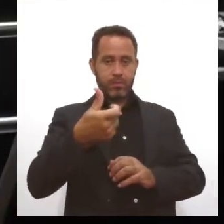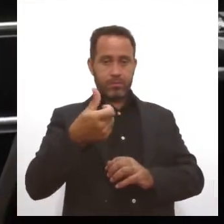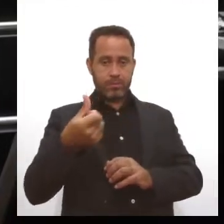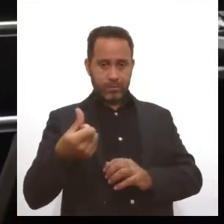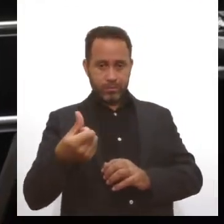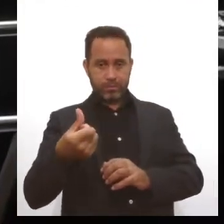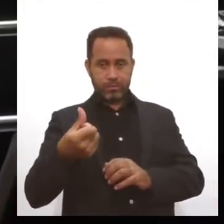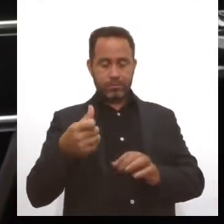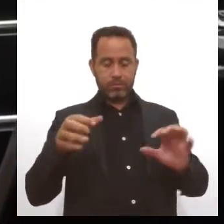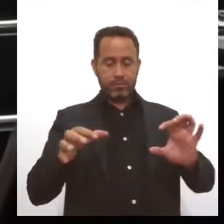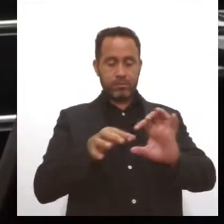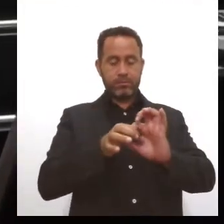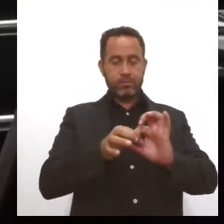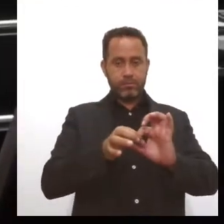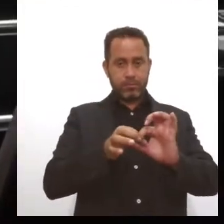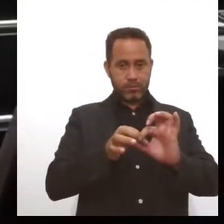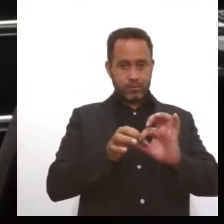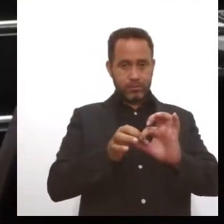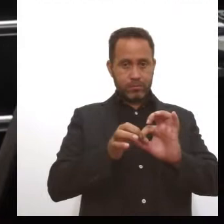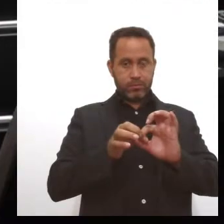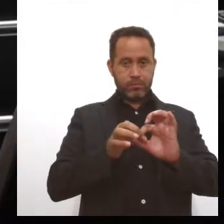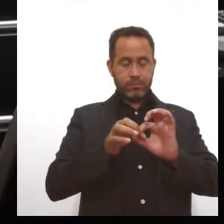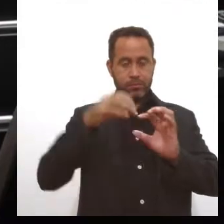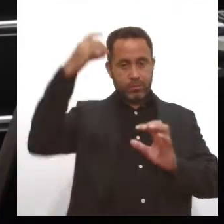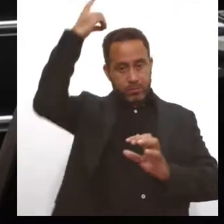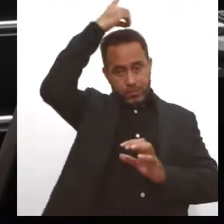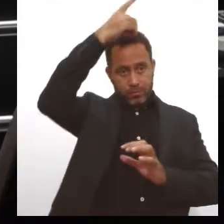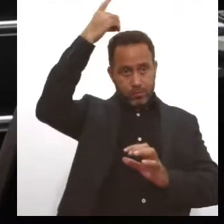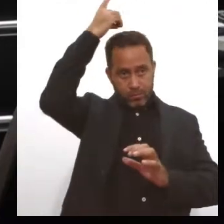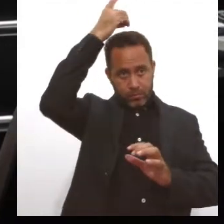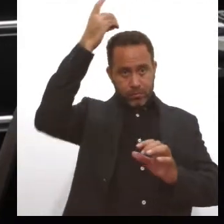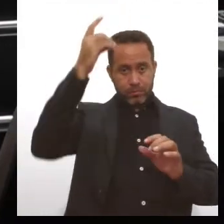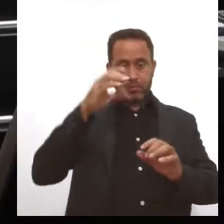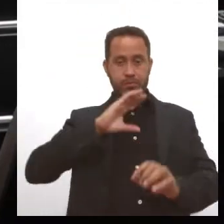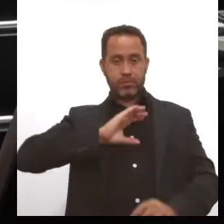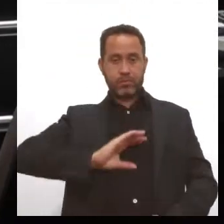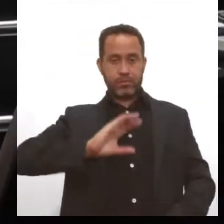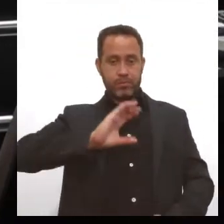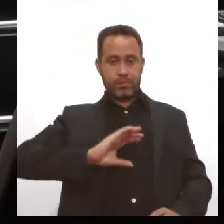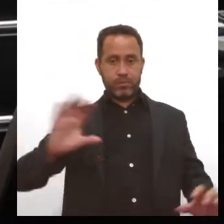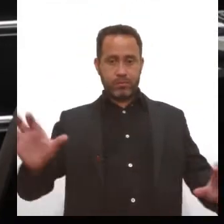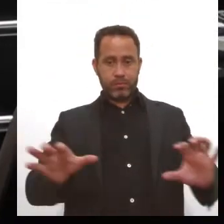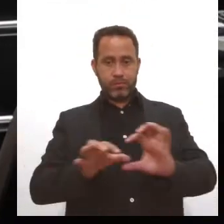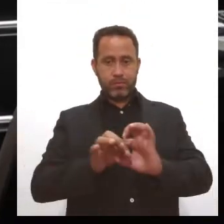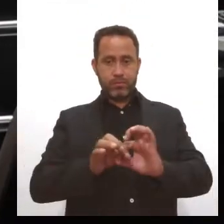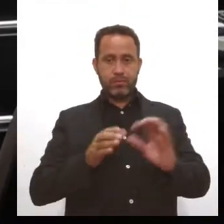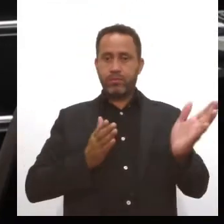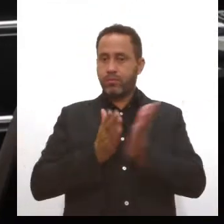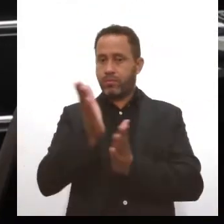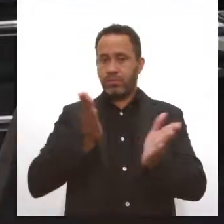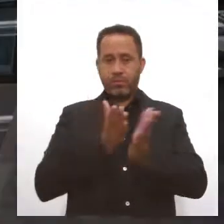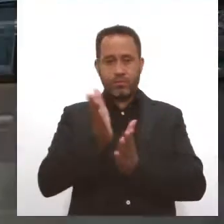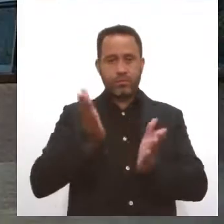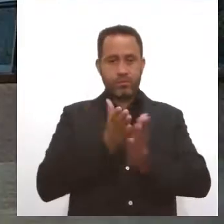que liga o município de Nossa Senhora das Dores ao município de Capela. Todas foram aprovadas.